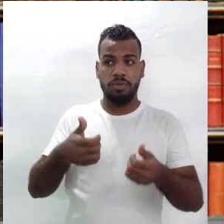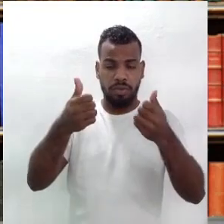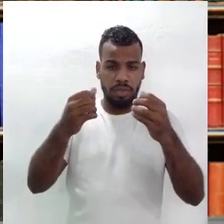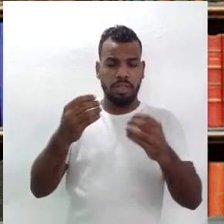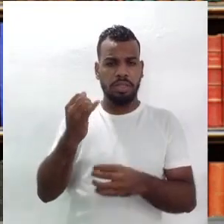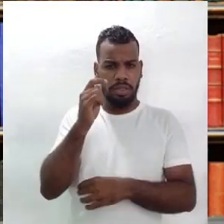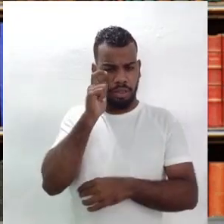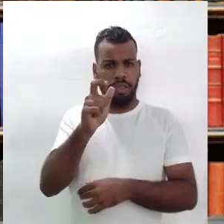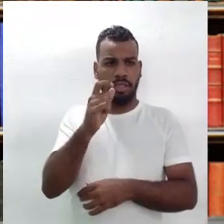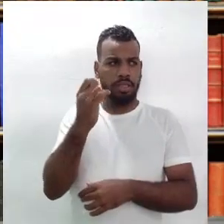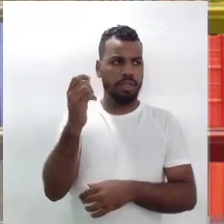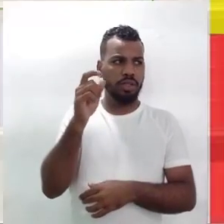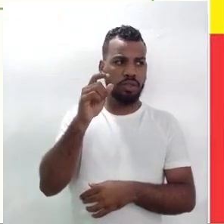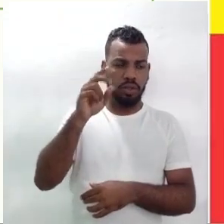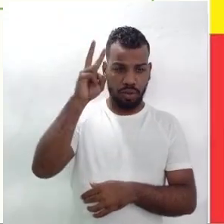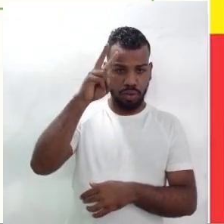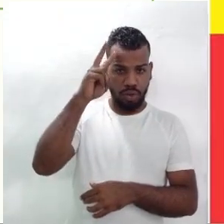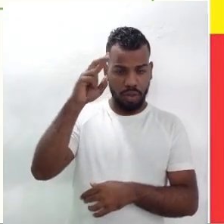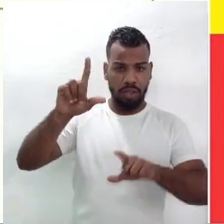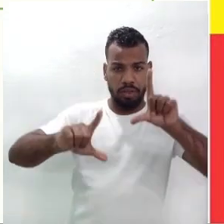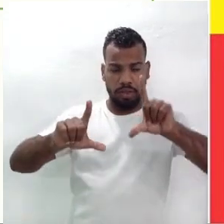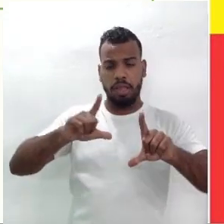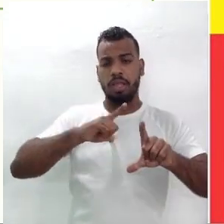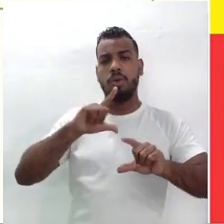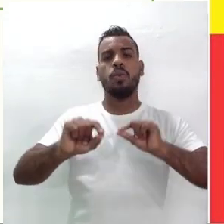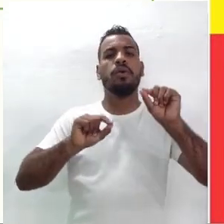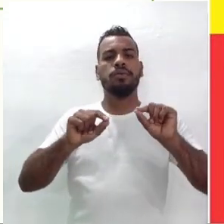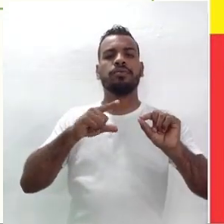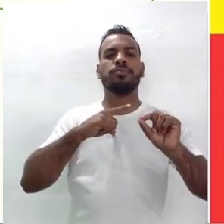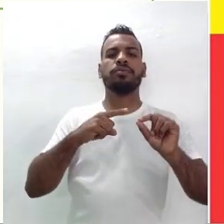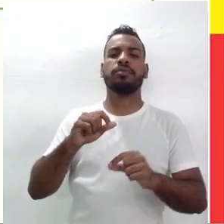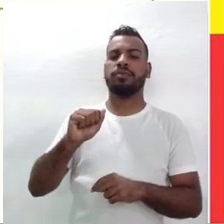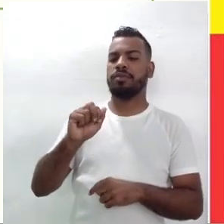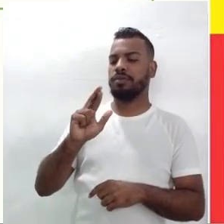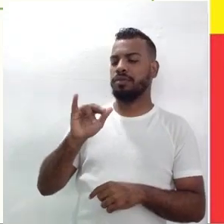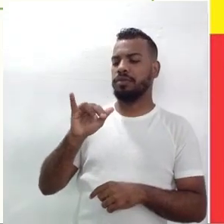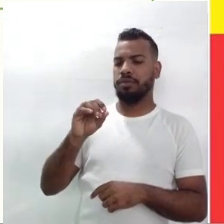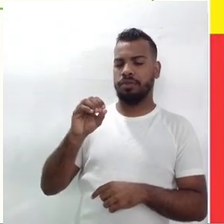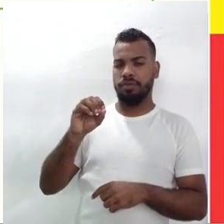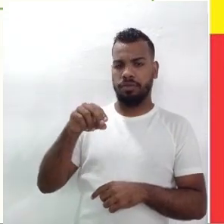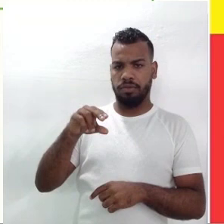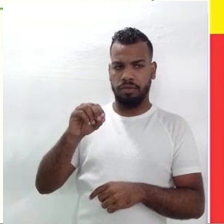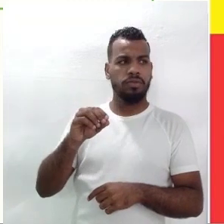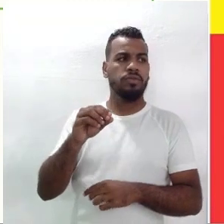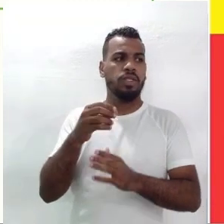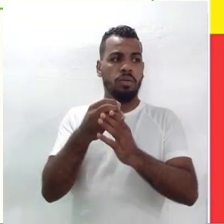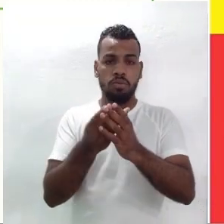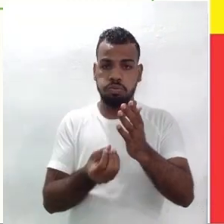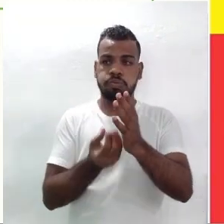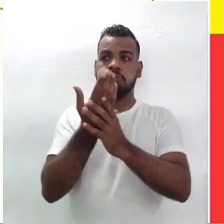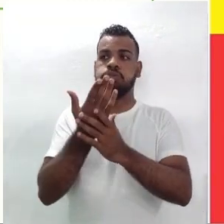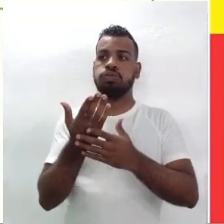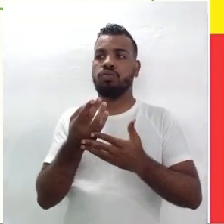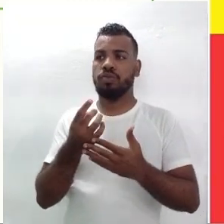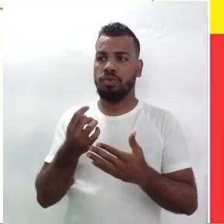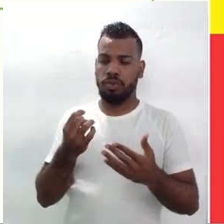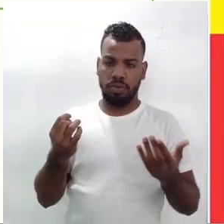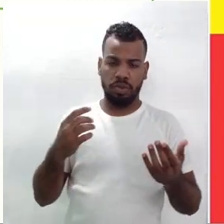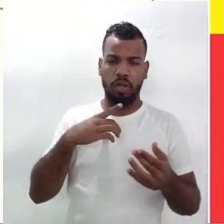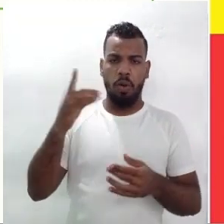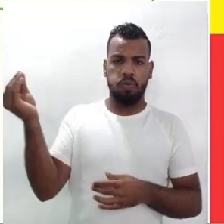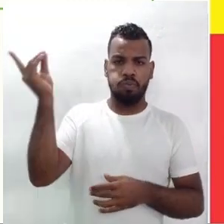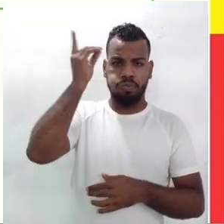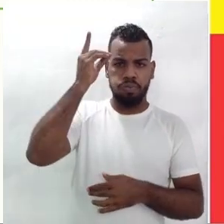interessante, histórico, na tela. Nós temos o seguinte. Ariano estreou, olha, é importante saber disso, estreou seus dons literários